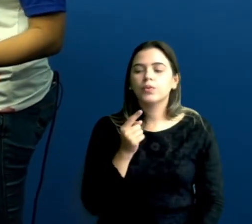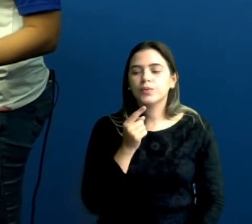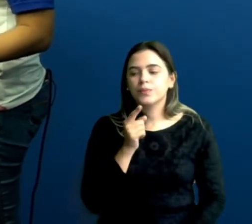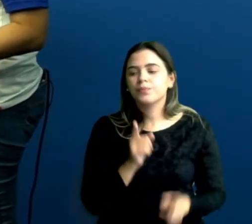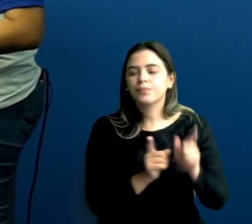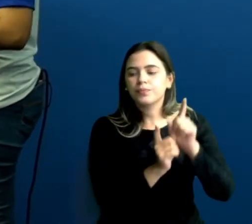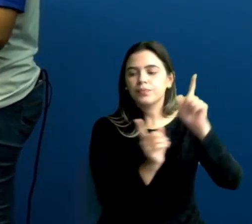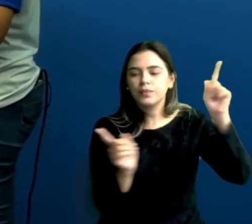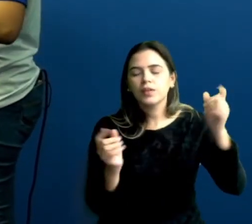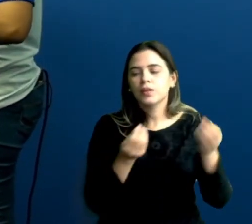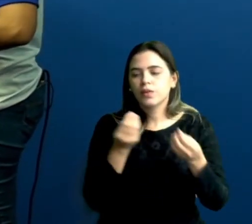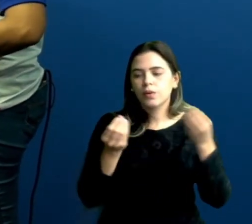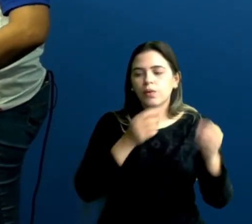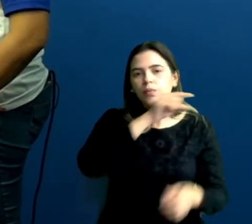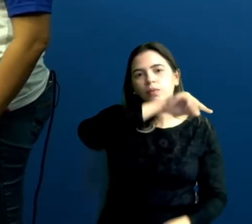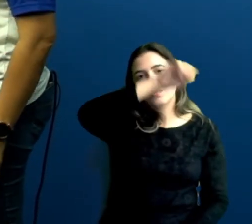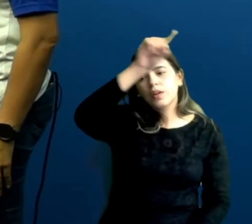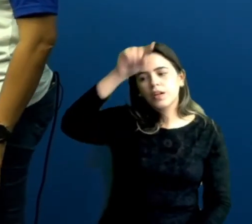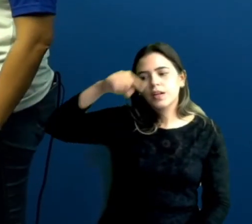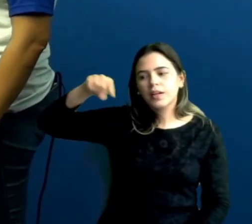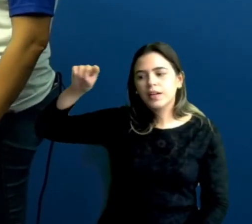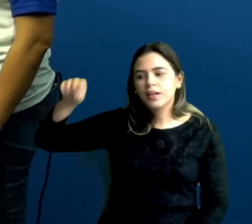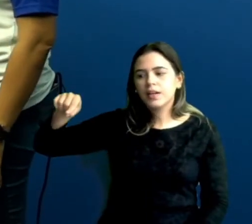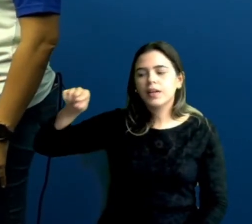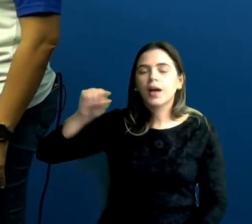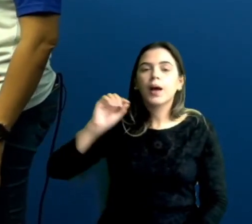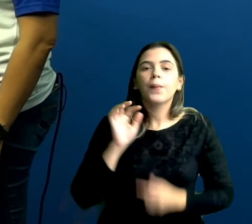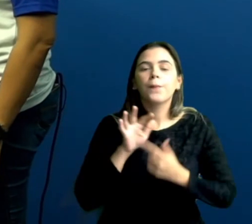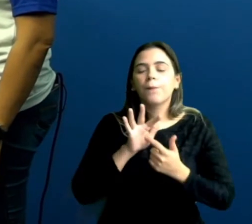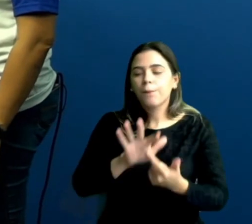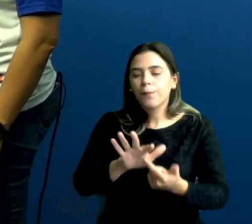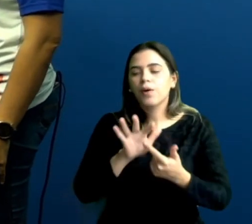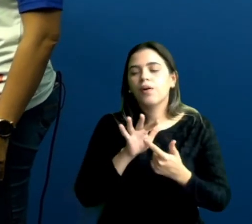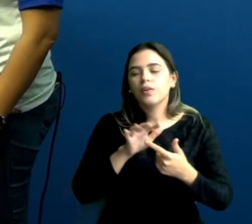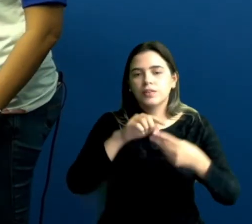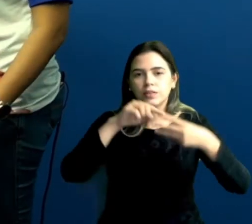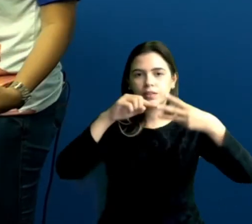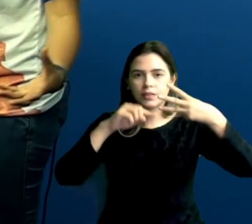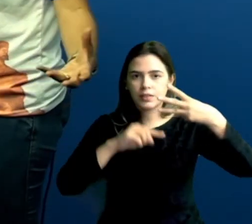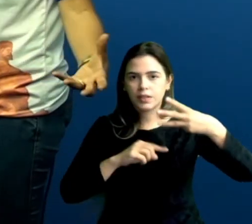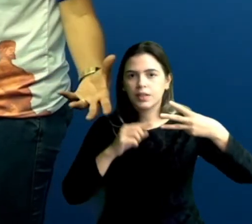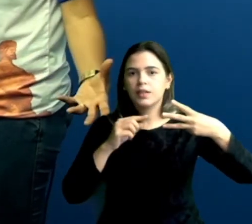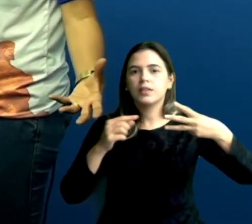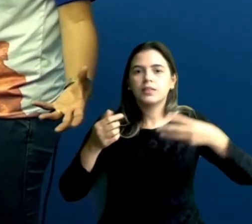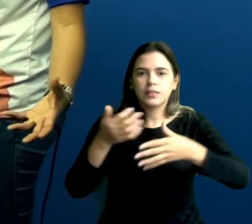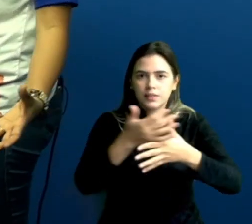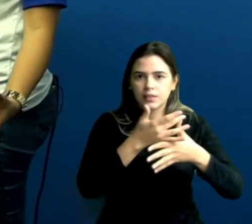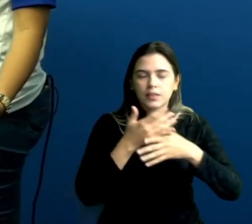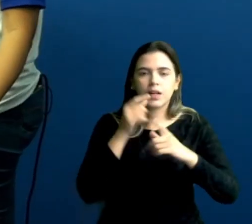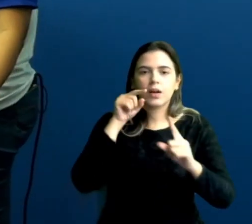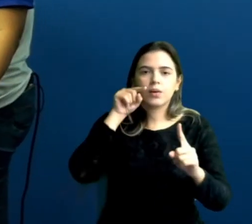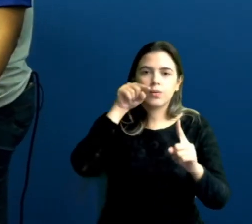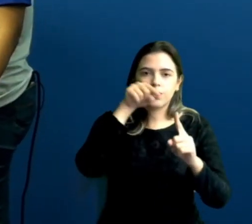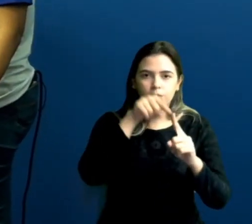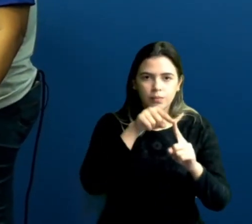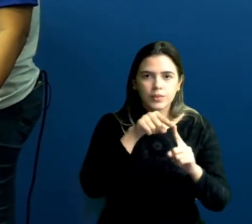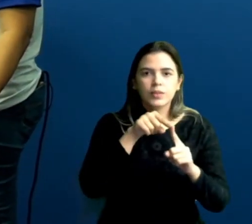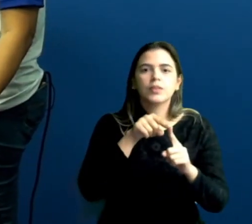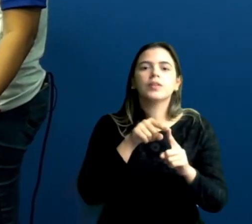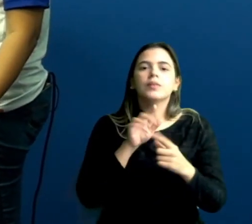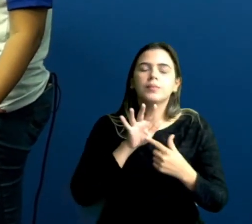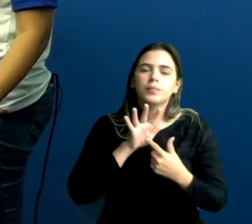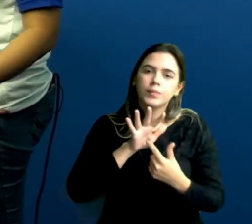assim como de antes, o gráfico do linha mostra aqui dados de três cidades, não é? Então, foi objetivo mostrar um gráfico,